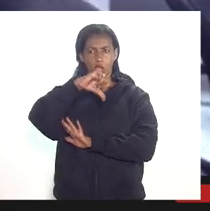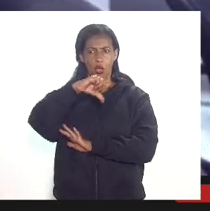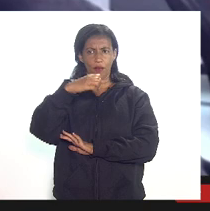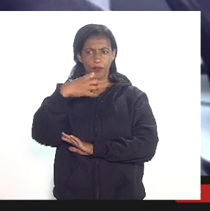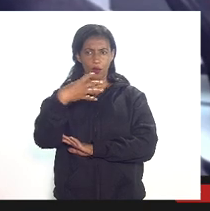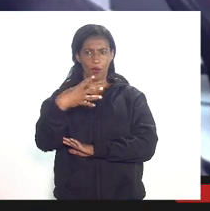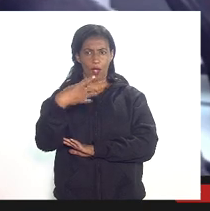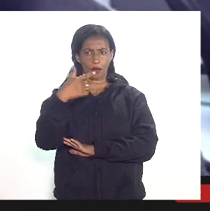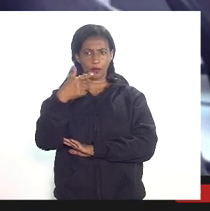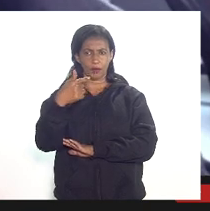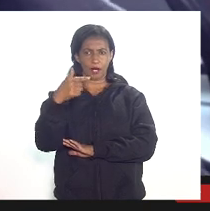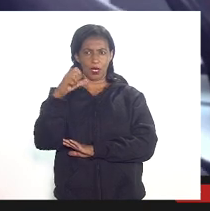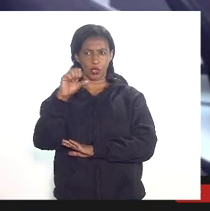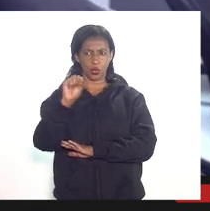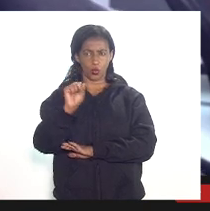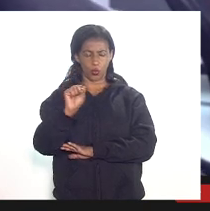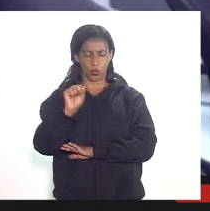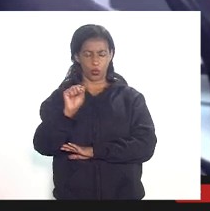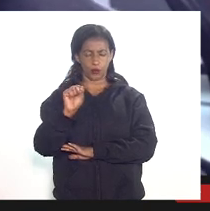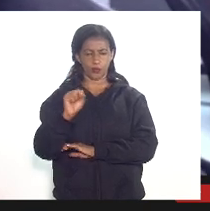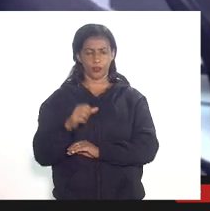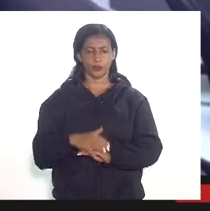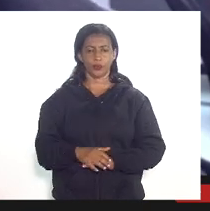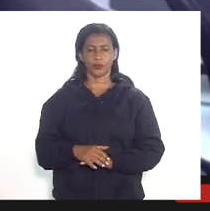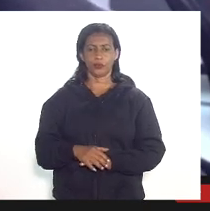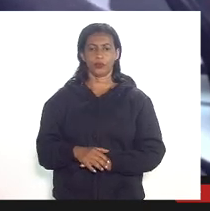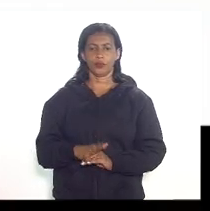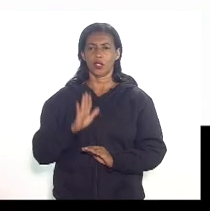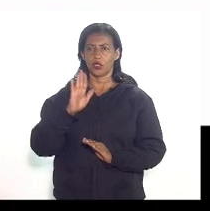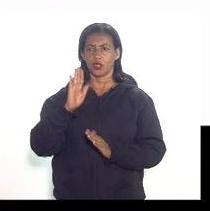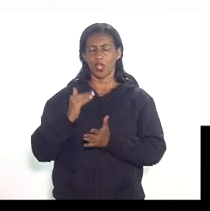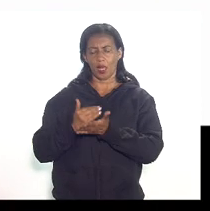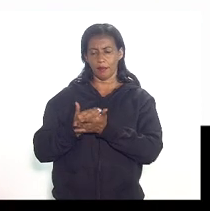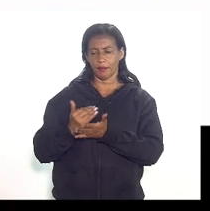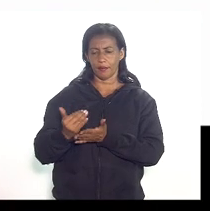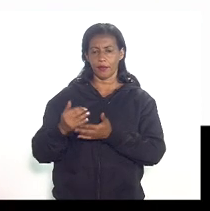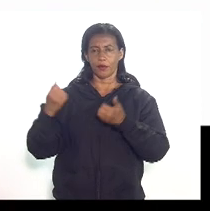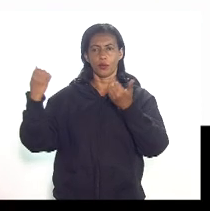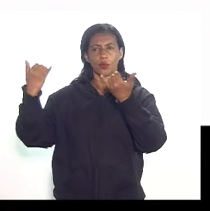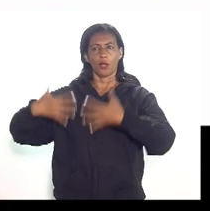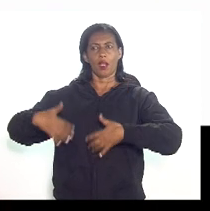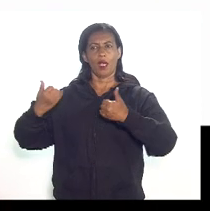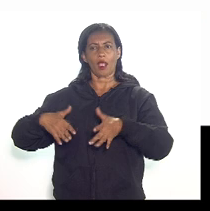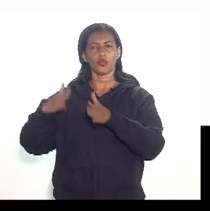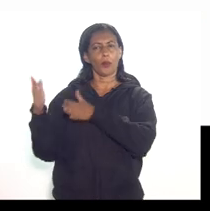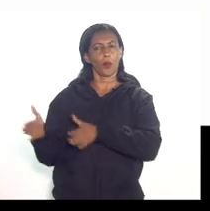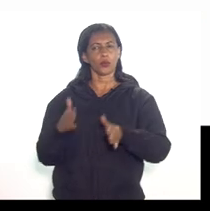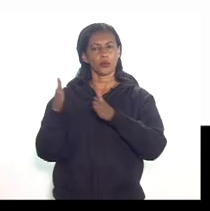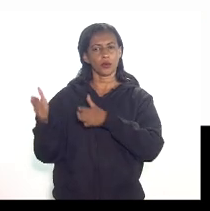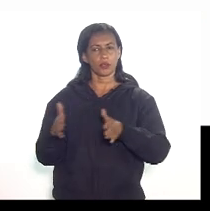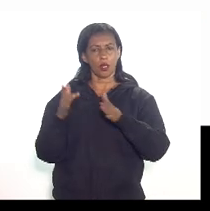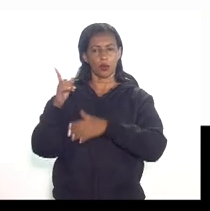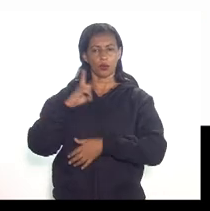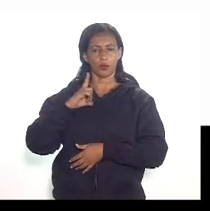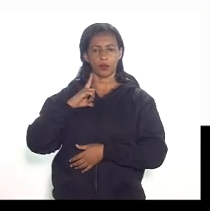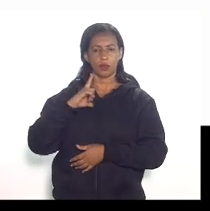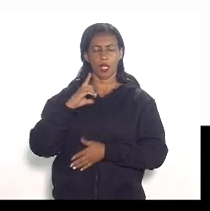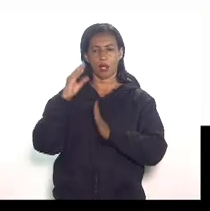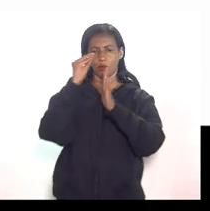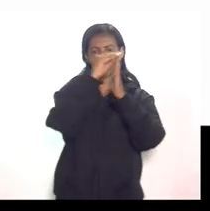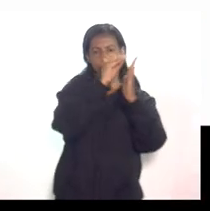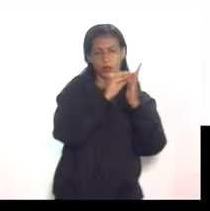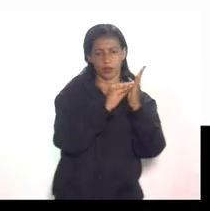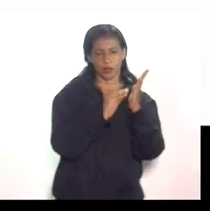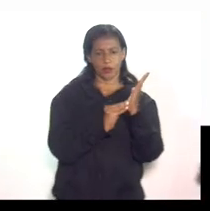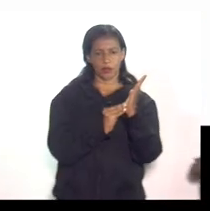9478 já partindo para os gastos na produção nós temos aqui os itens